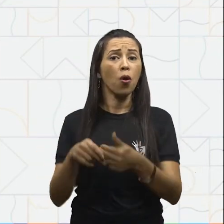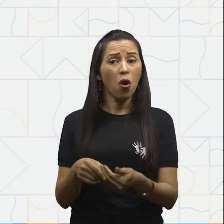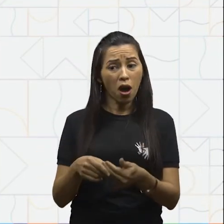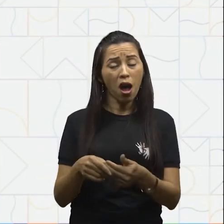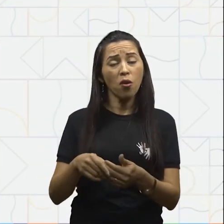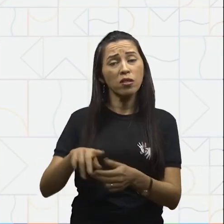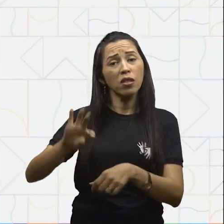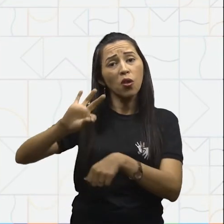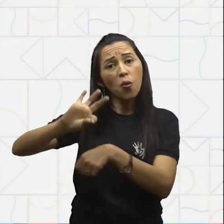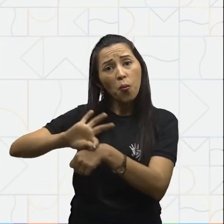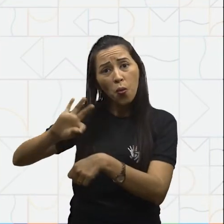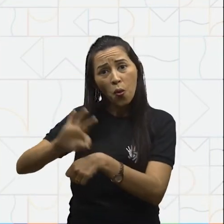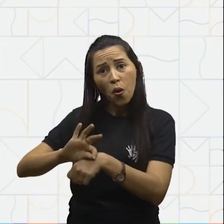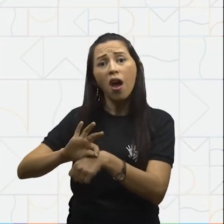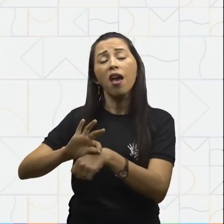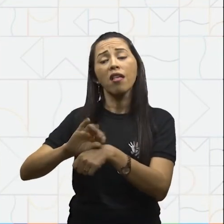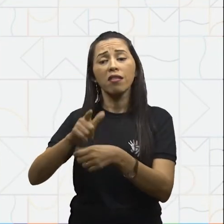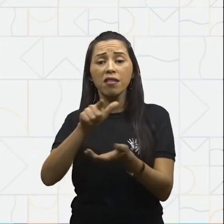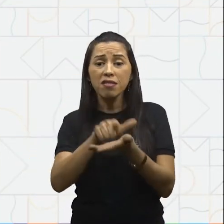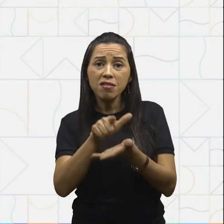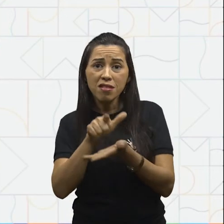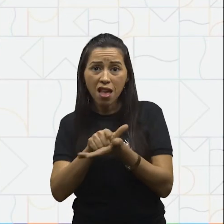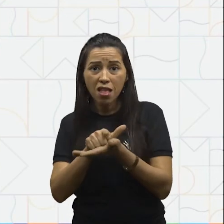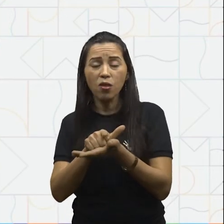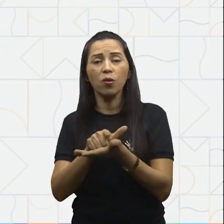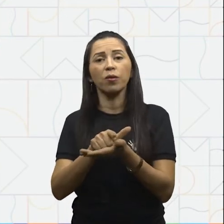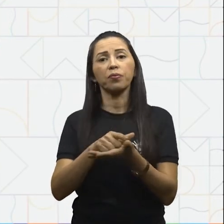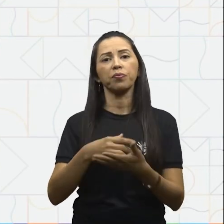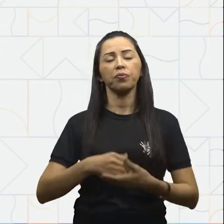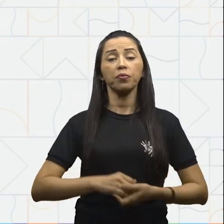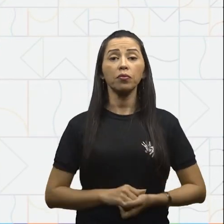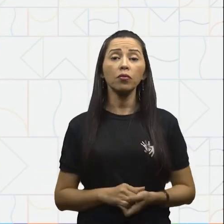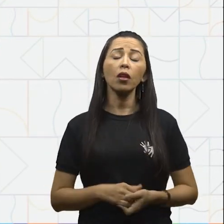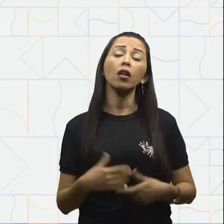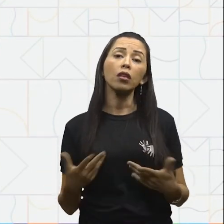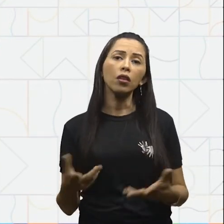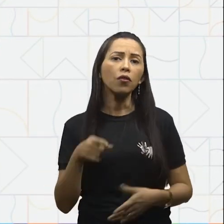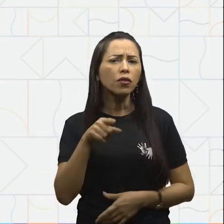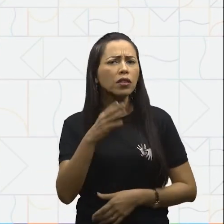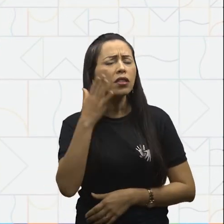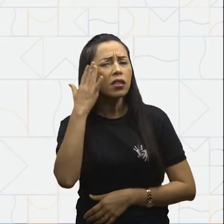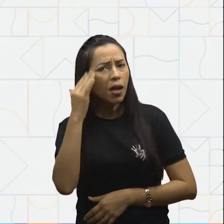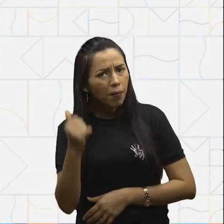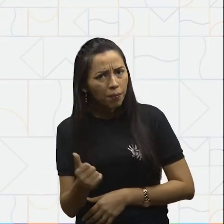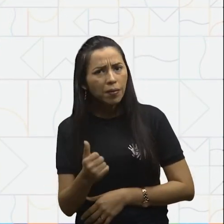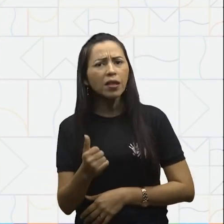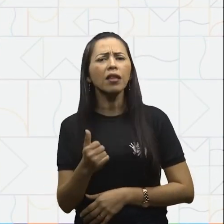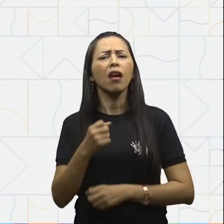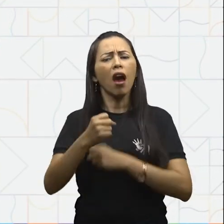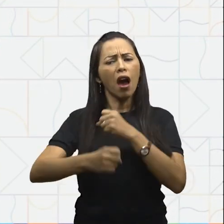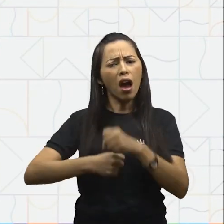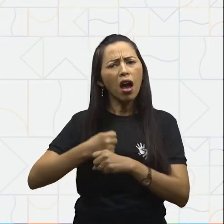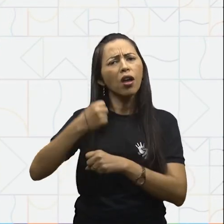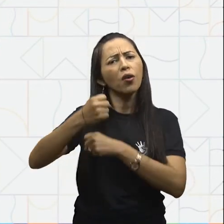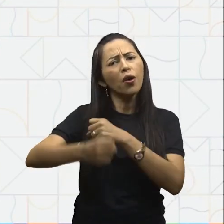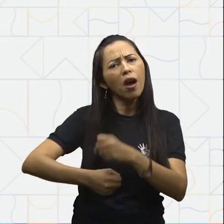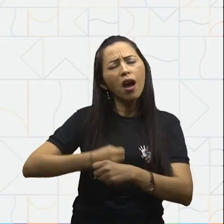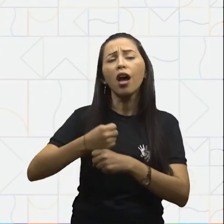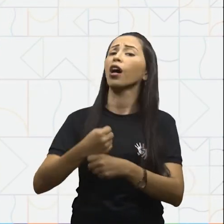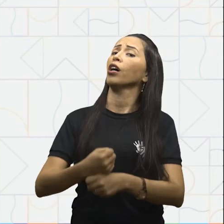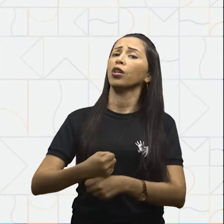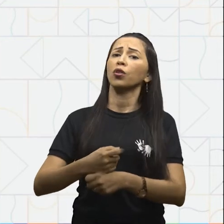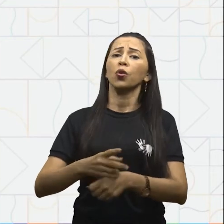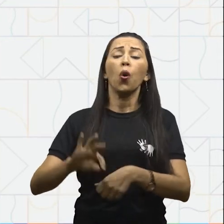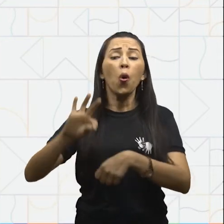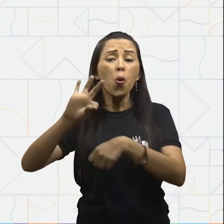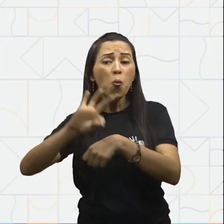das moedas e cédulas. Você sabia que a cada ano milhares de moedas